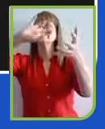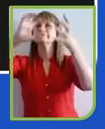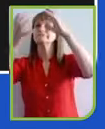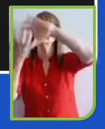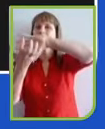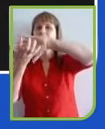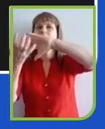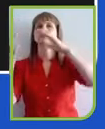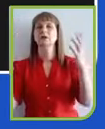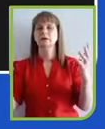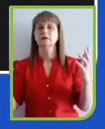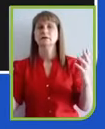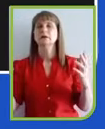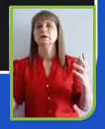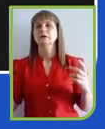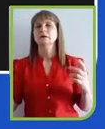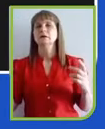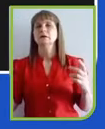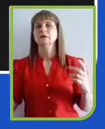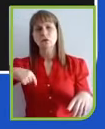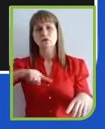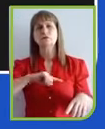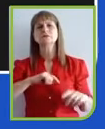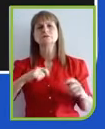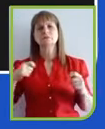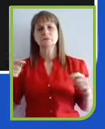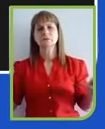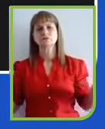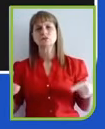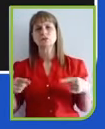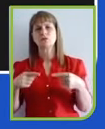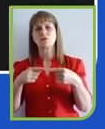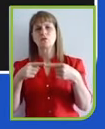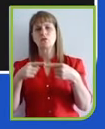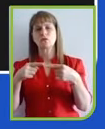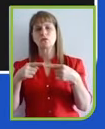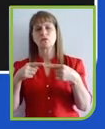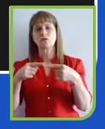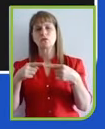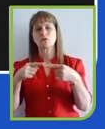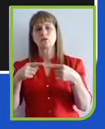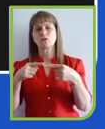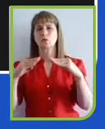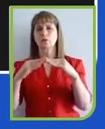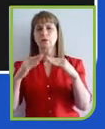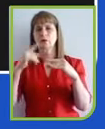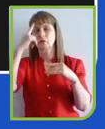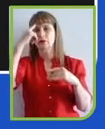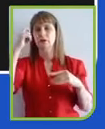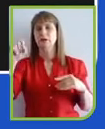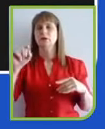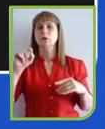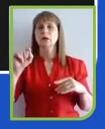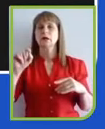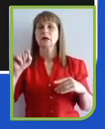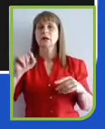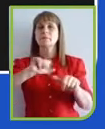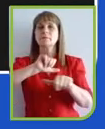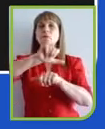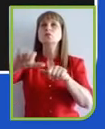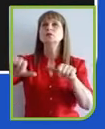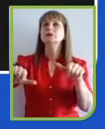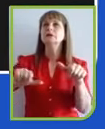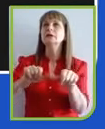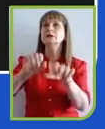com a seguinte ideia. Mudanças climáticas, nunca foi um tema de preocupação do brasileiro